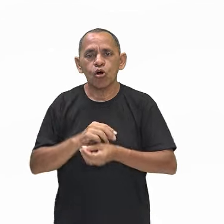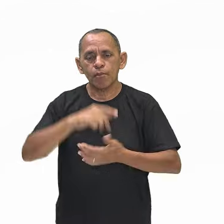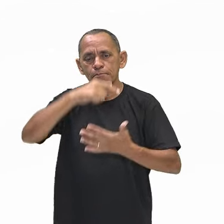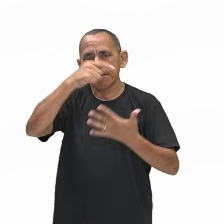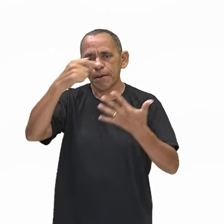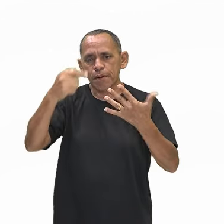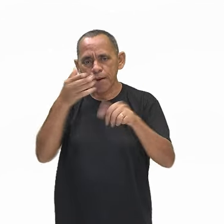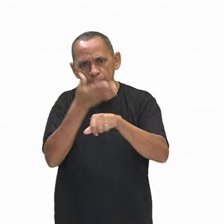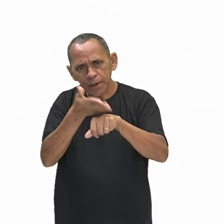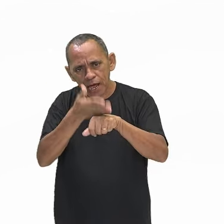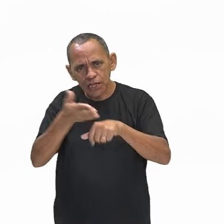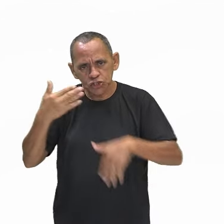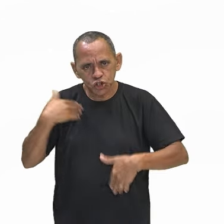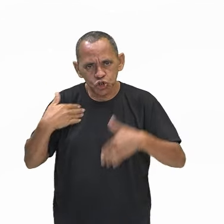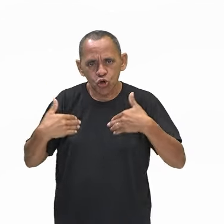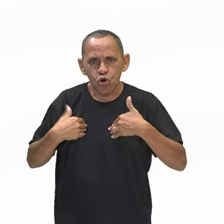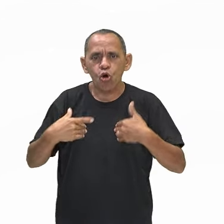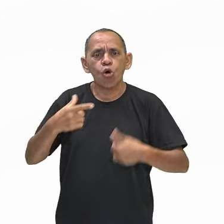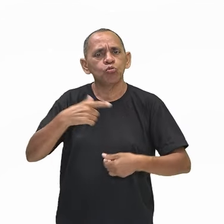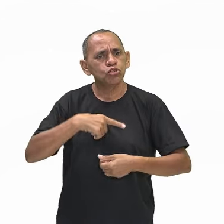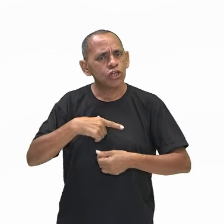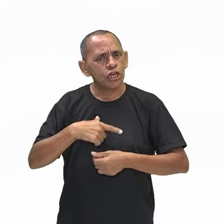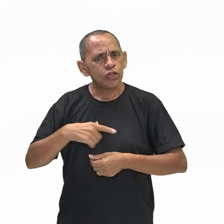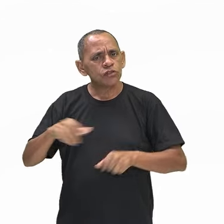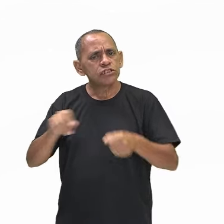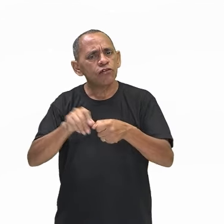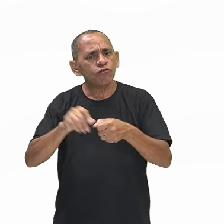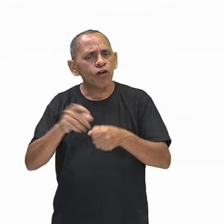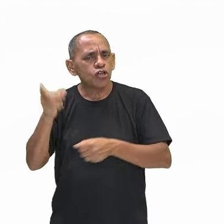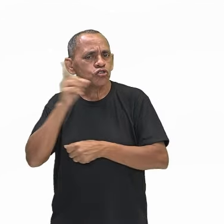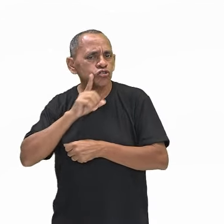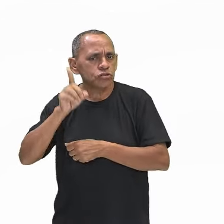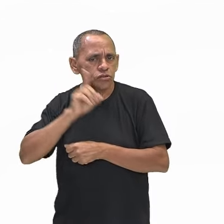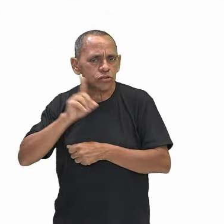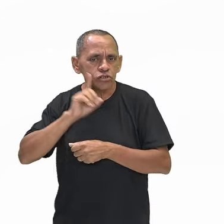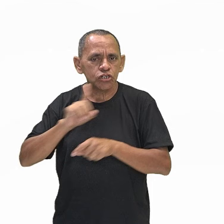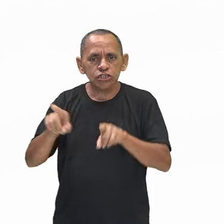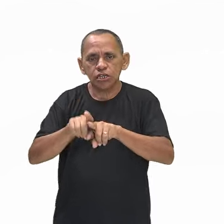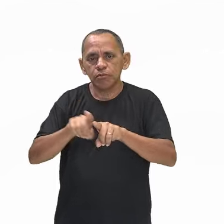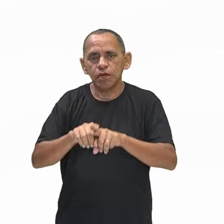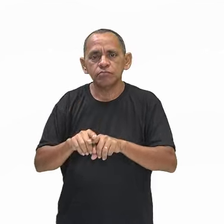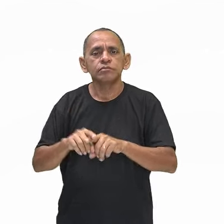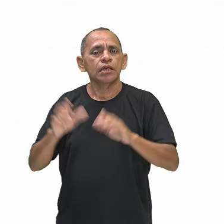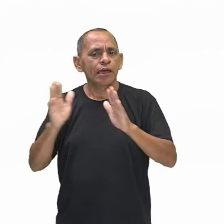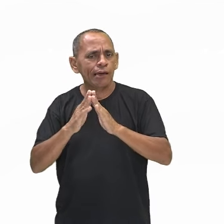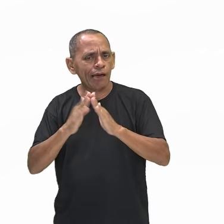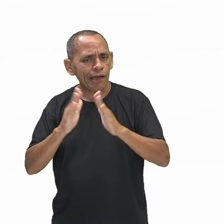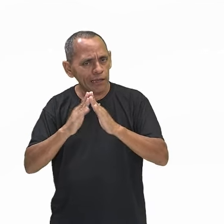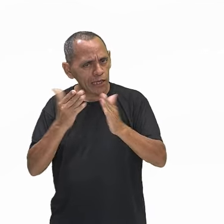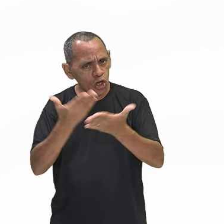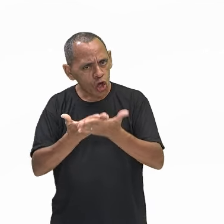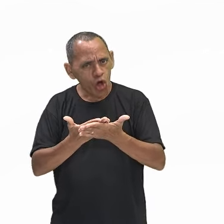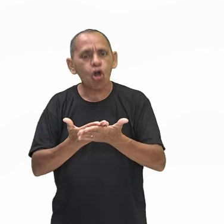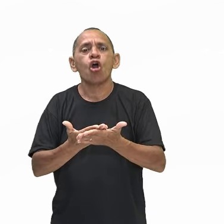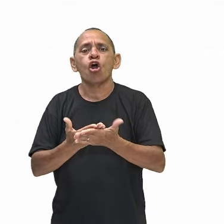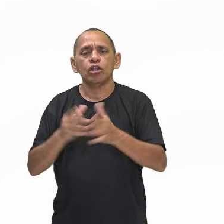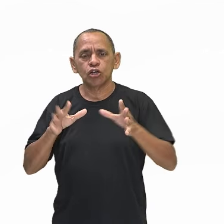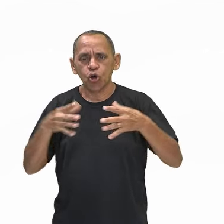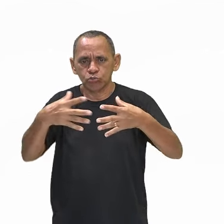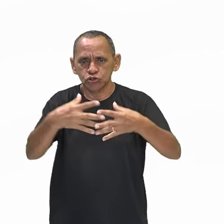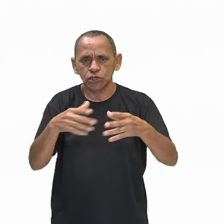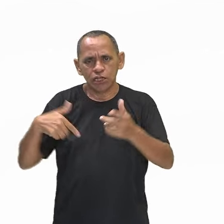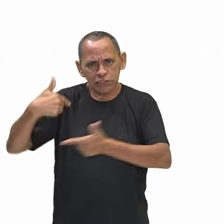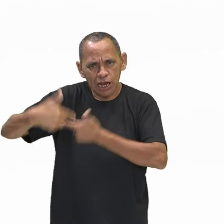práticas corporais que você realiza no seu dia a dia em casa, na escola, na comunidade, no